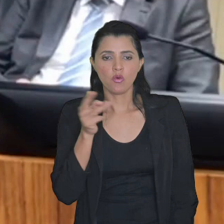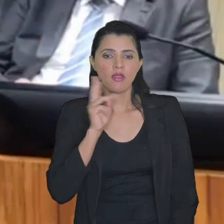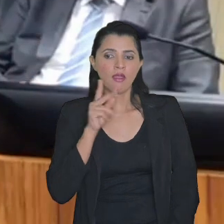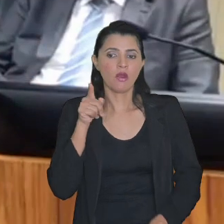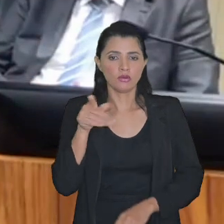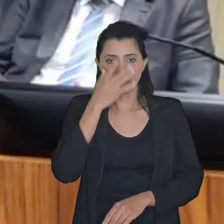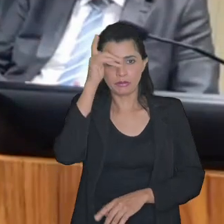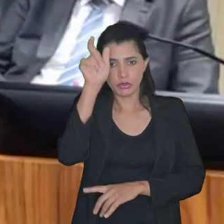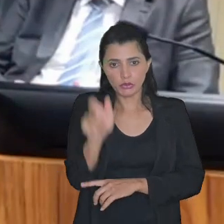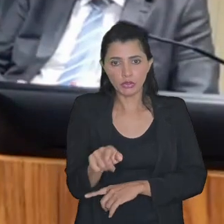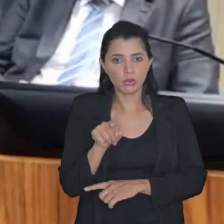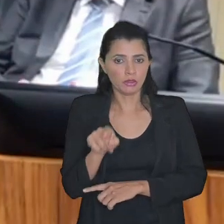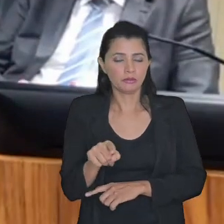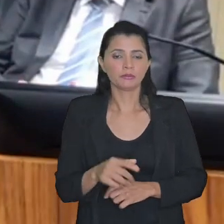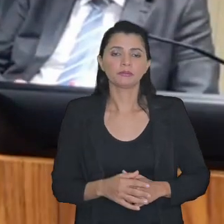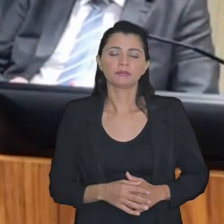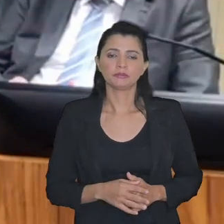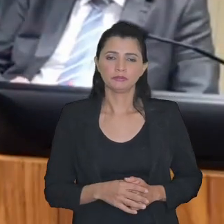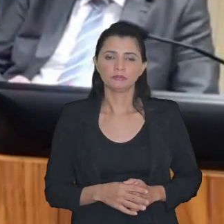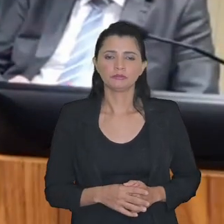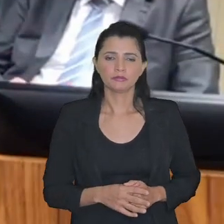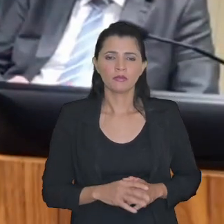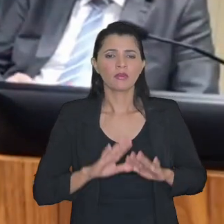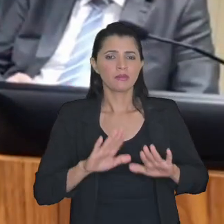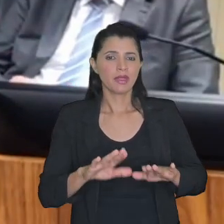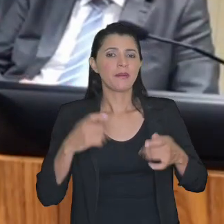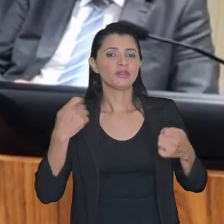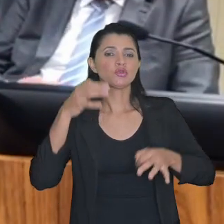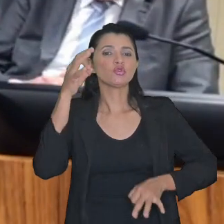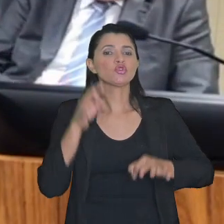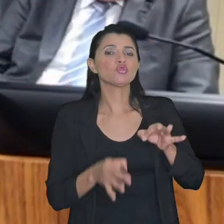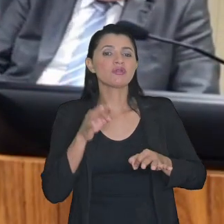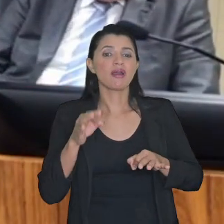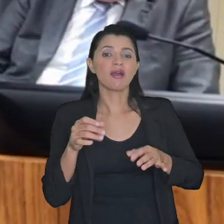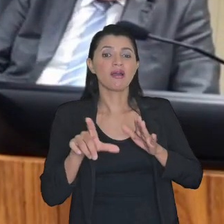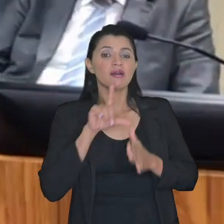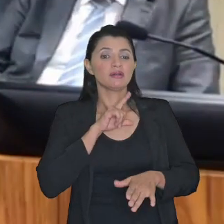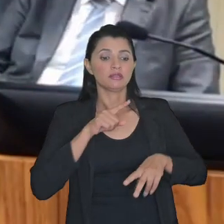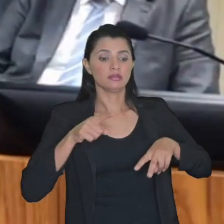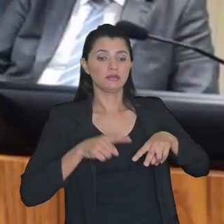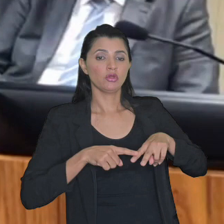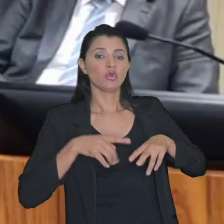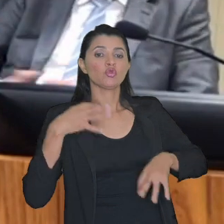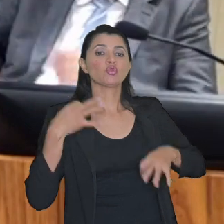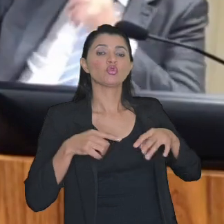patrimônio desse sujeito só que eu tenho que julgar o joelho